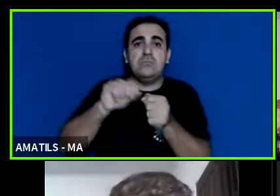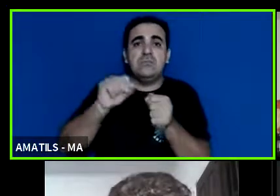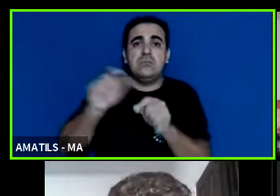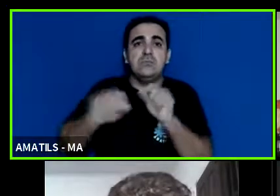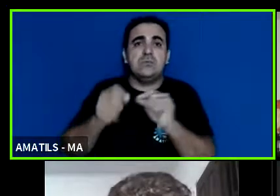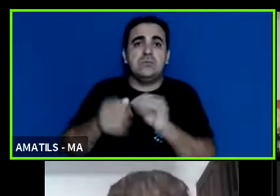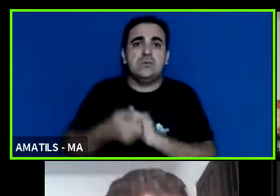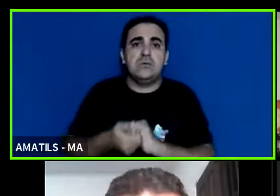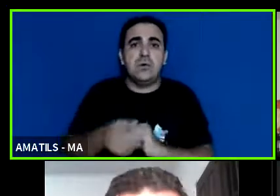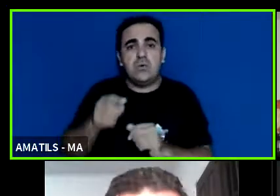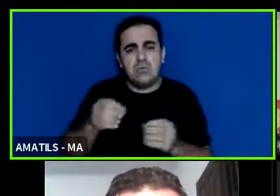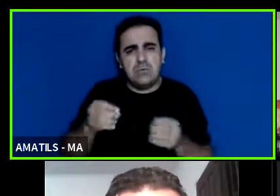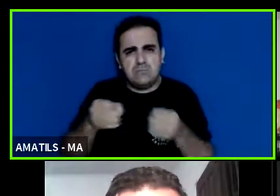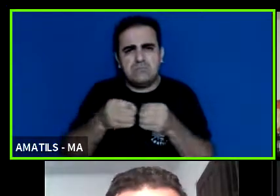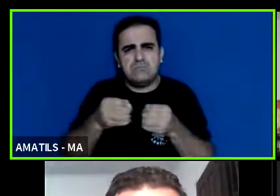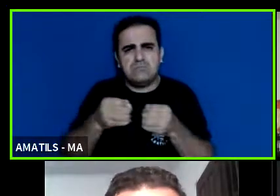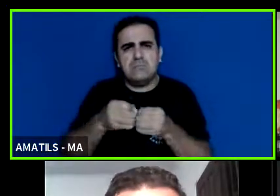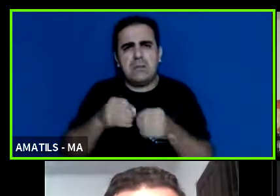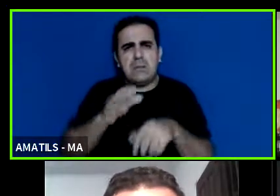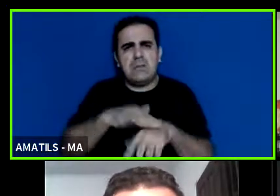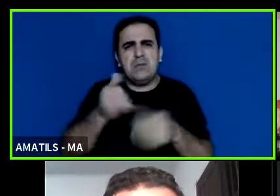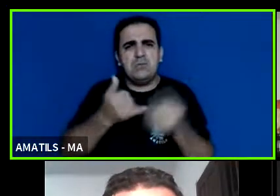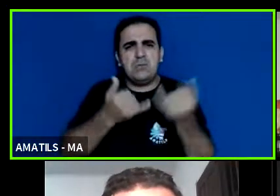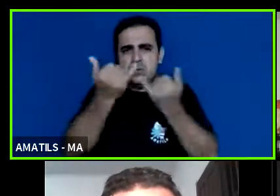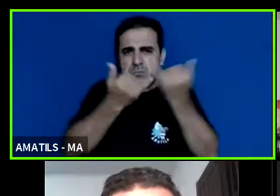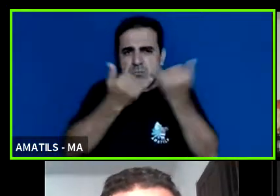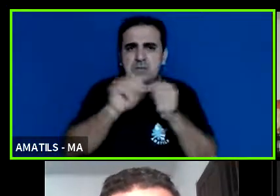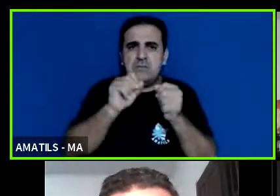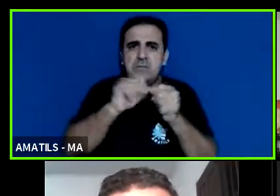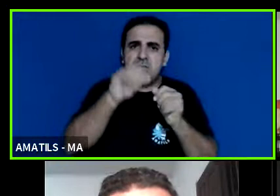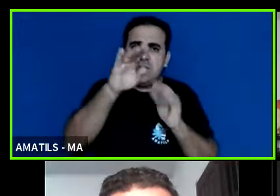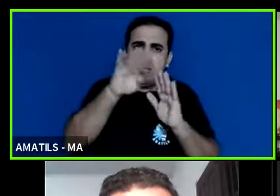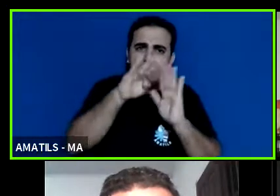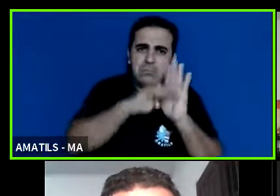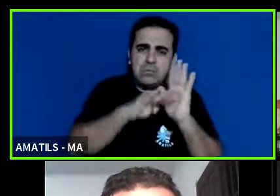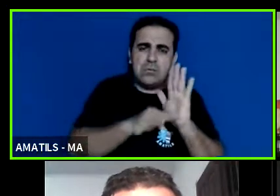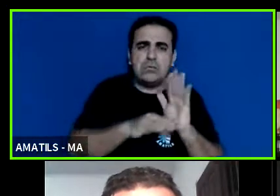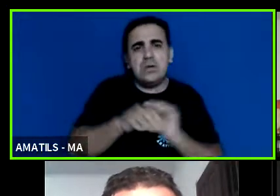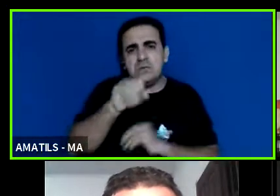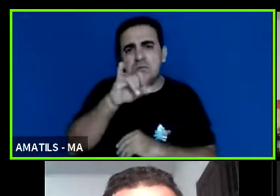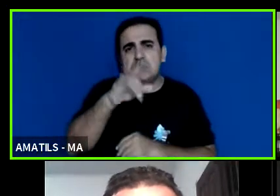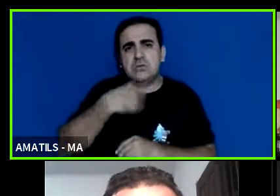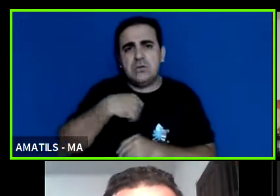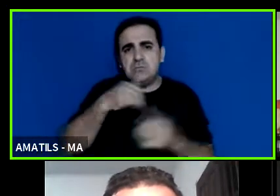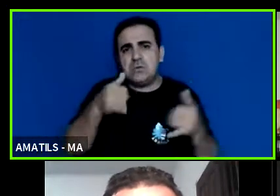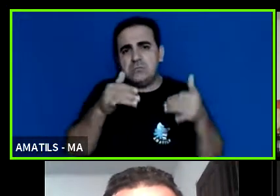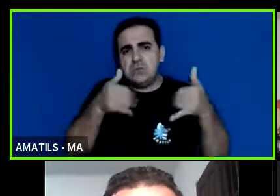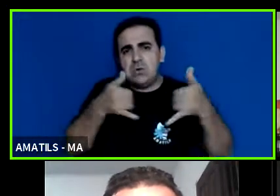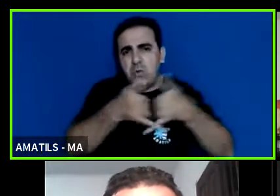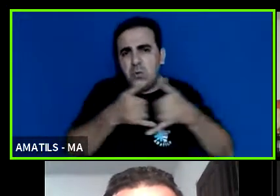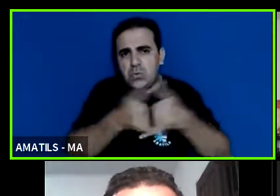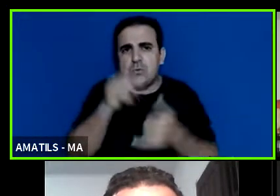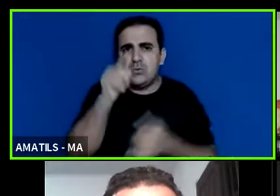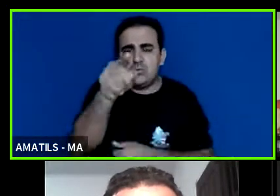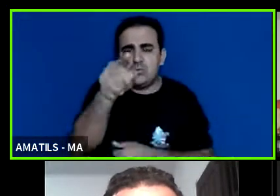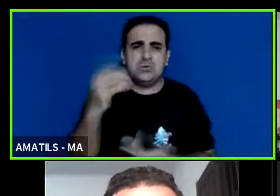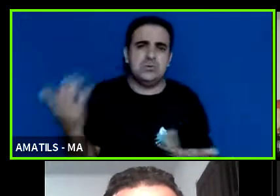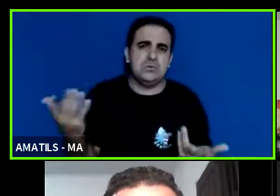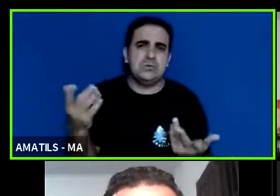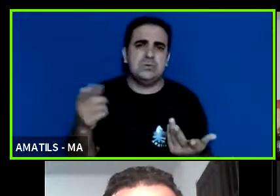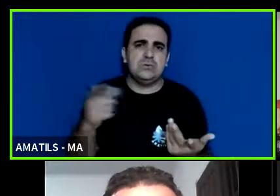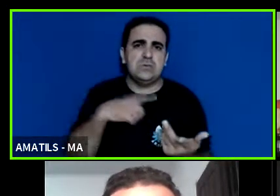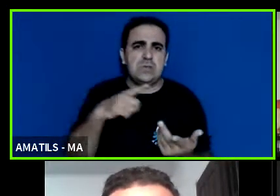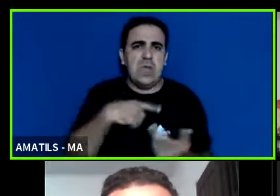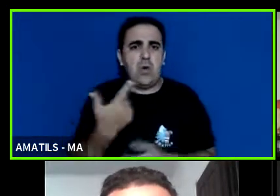uma proximidade maior para ter uma orientação na hora de fazer uns projetos ou outros se a gente puder ter um contato contigo ou poder ter algum